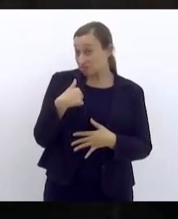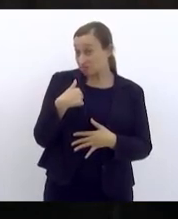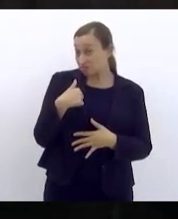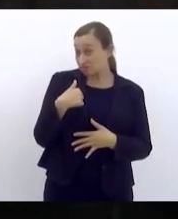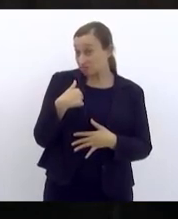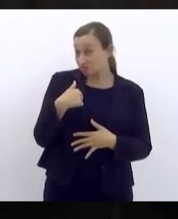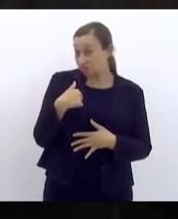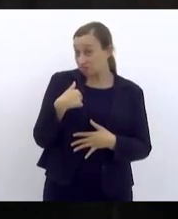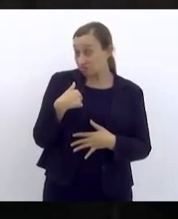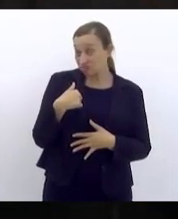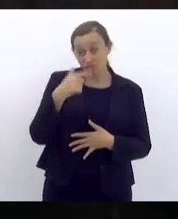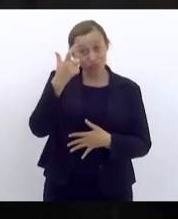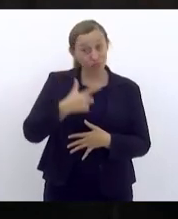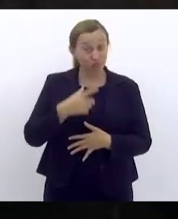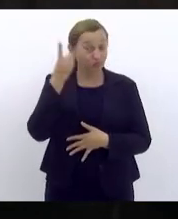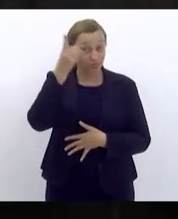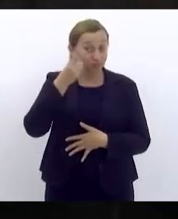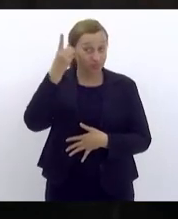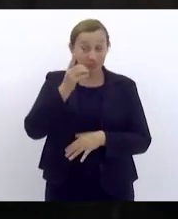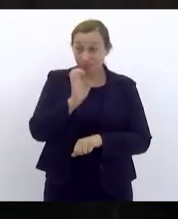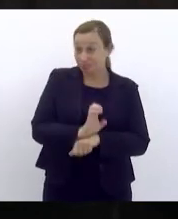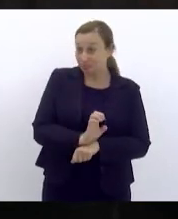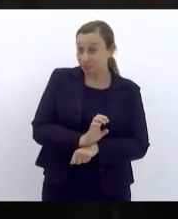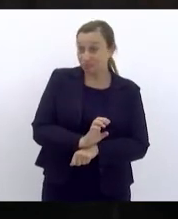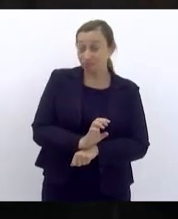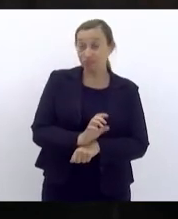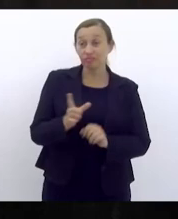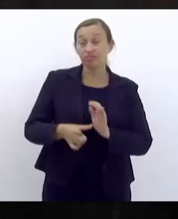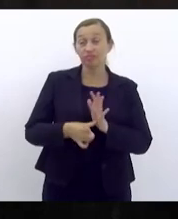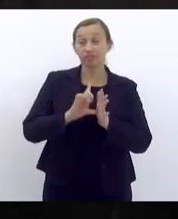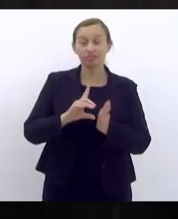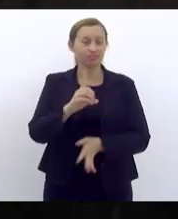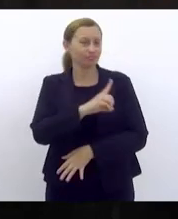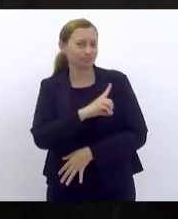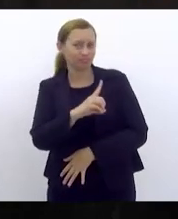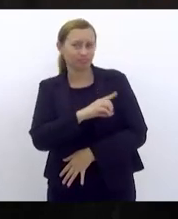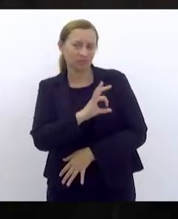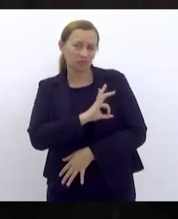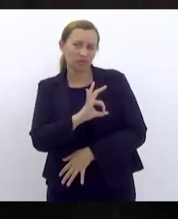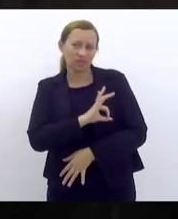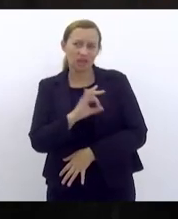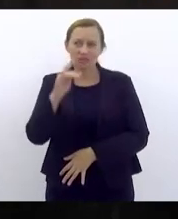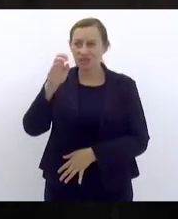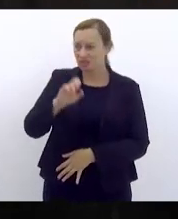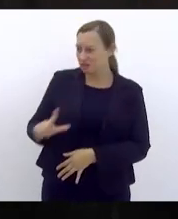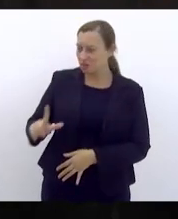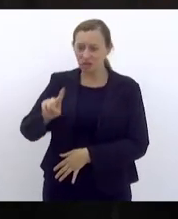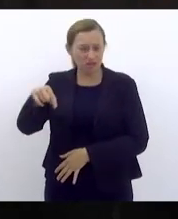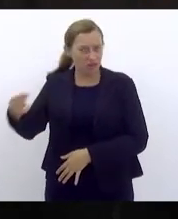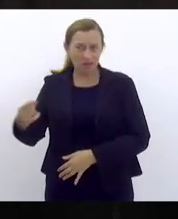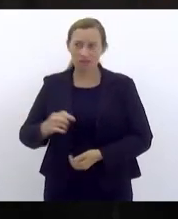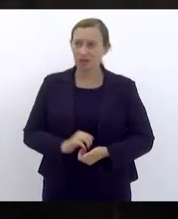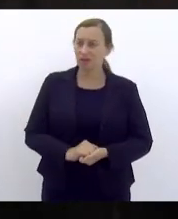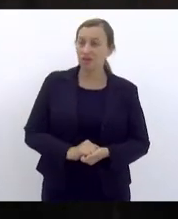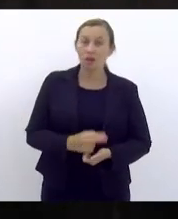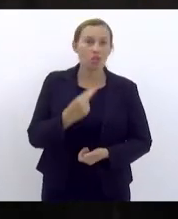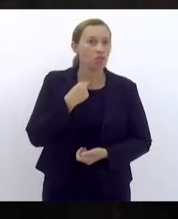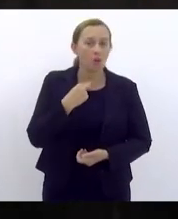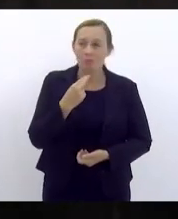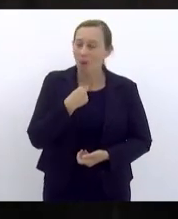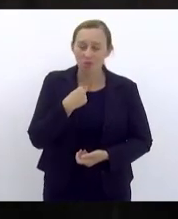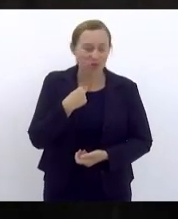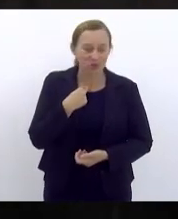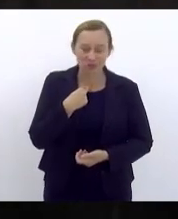estaria deputado estadual não teria sido antes policial civil e por aí vai eu não posso